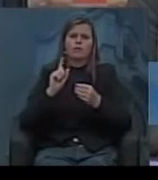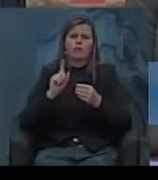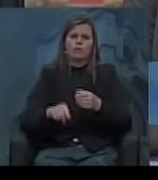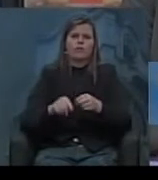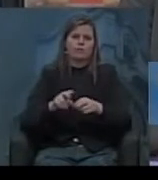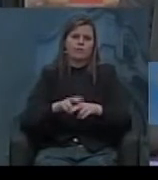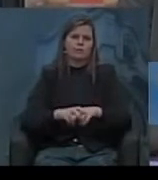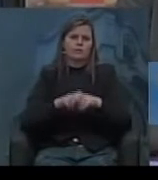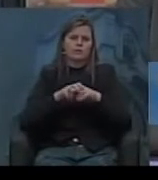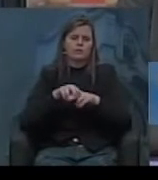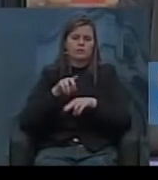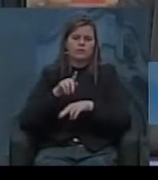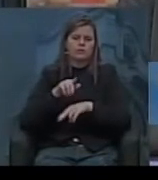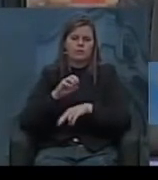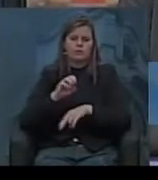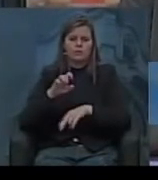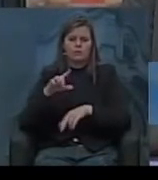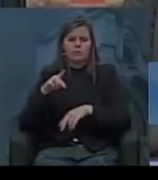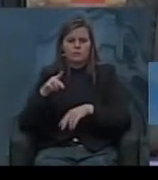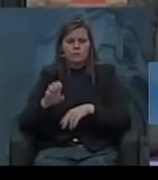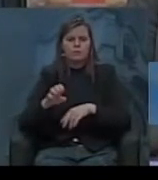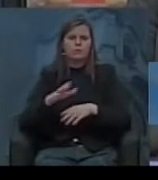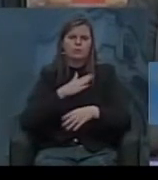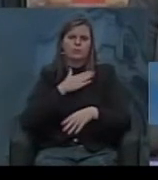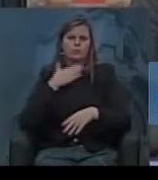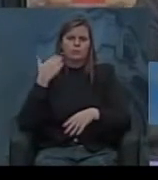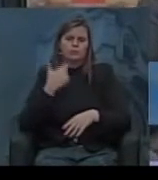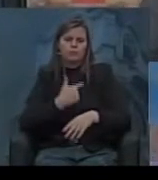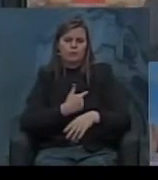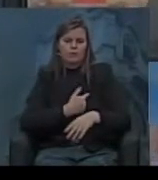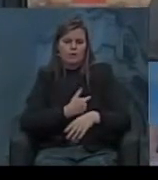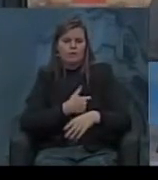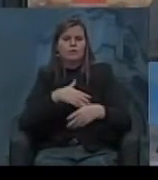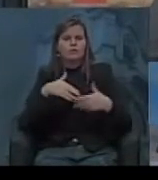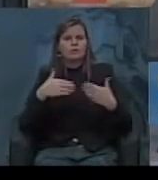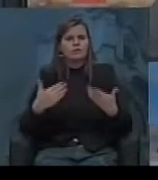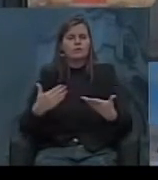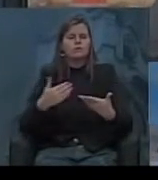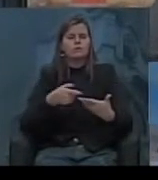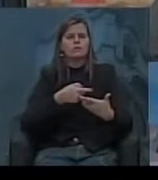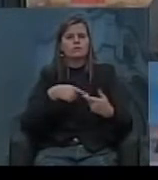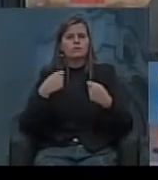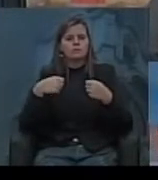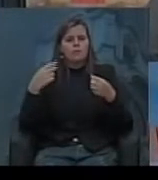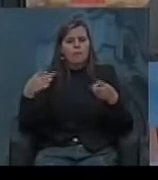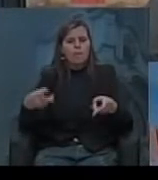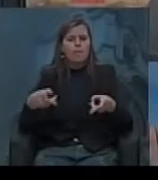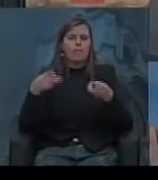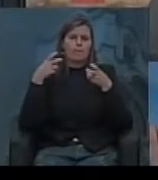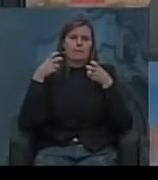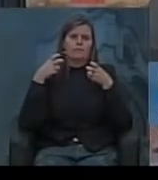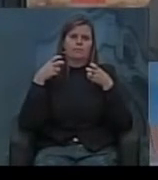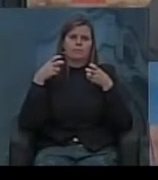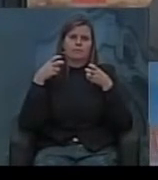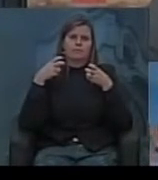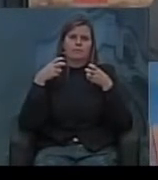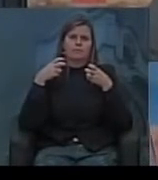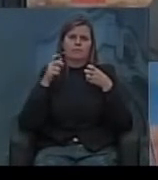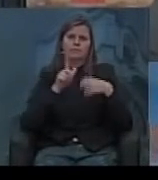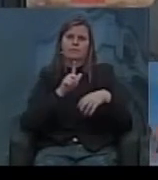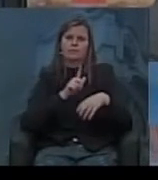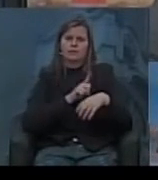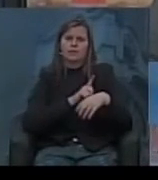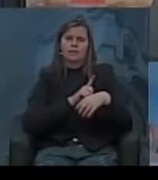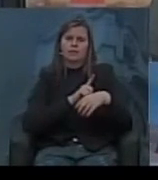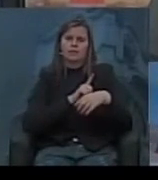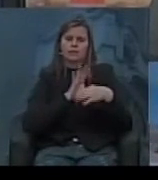a tentativa de golpe ao suicídio do Vargas em 1954 ou seja a gente tem que perceber que há uma